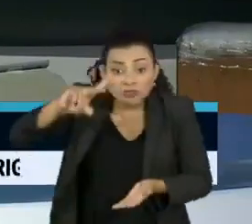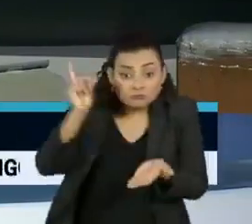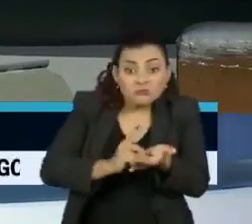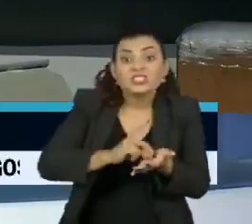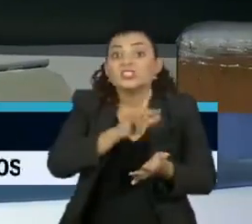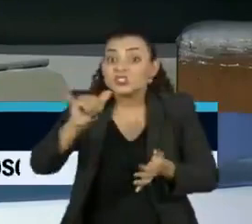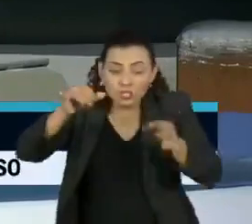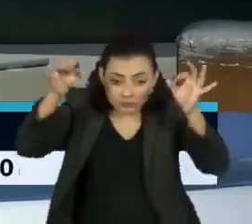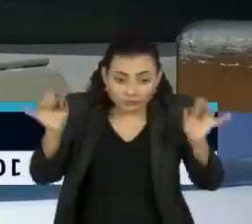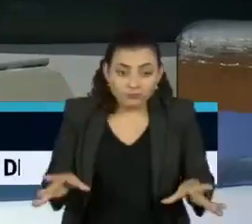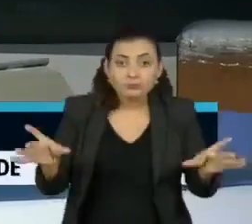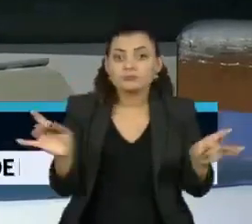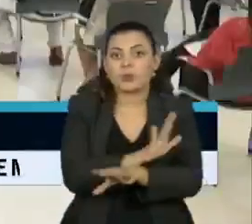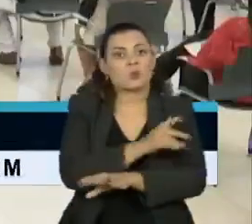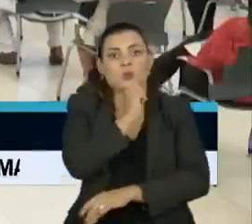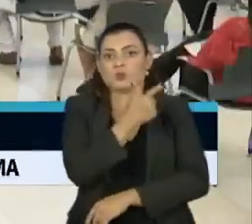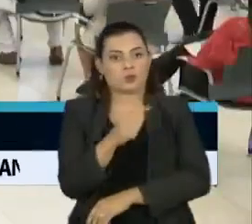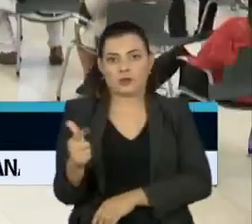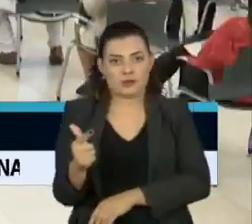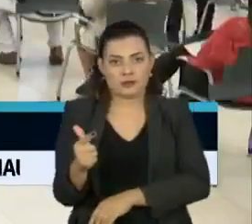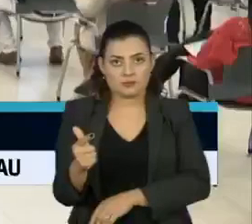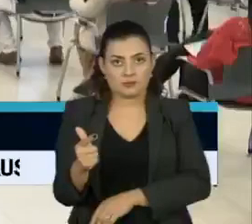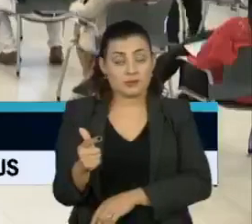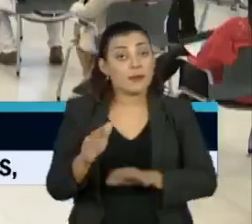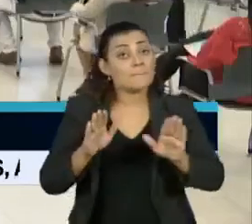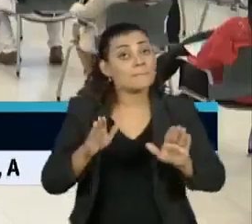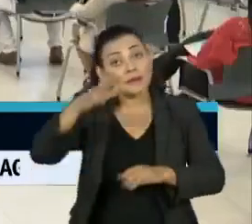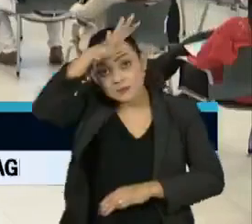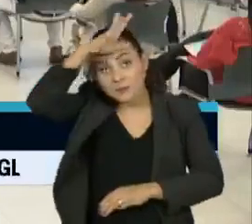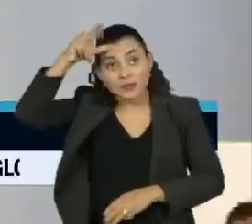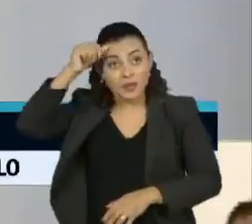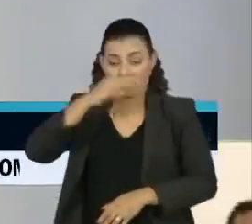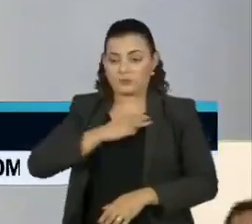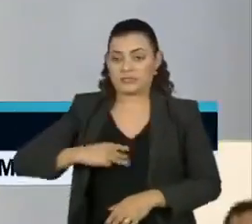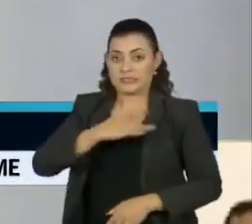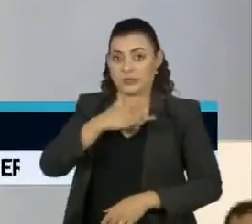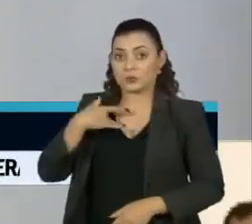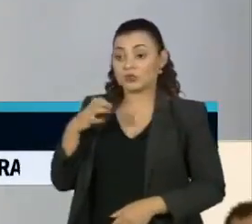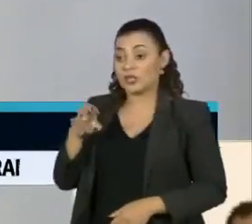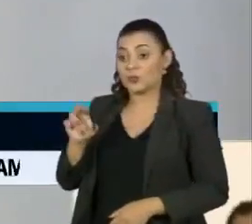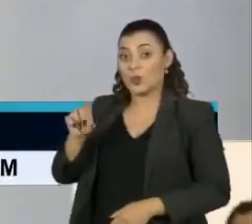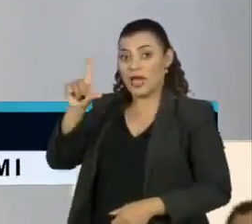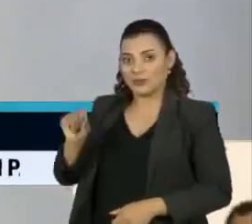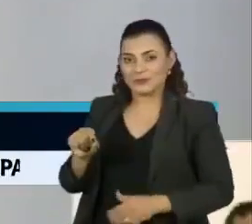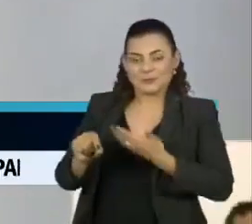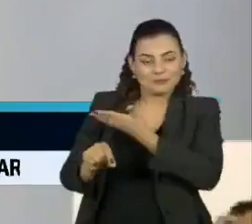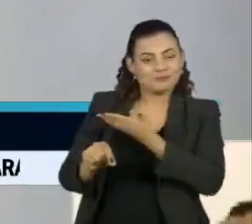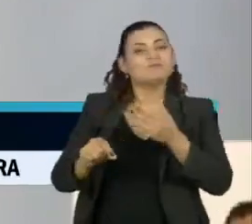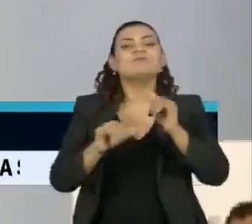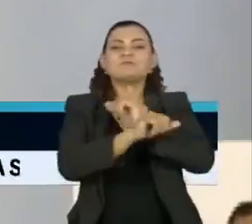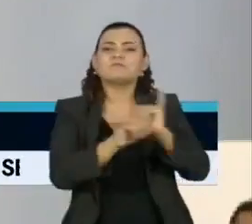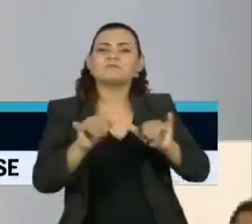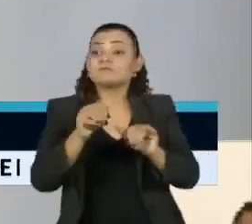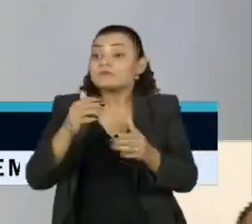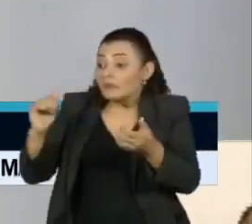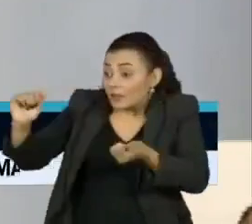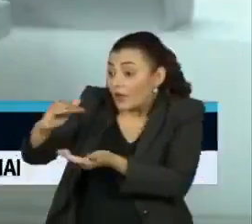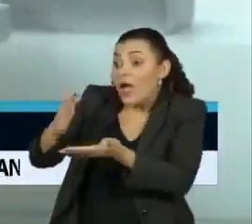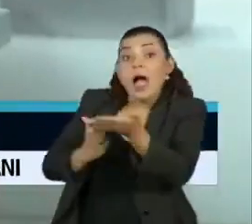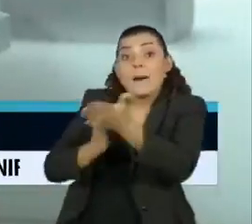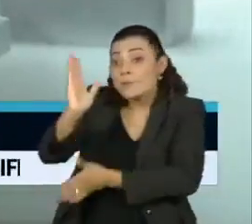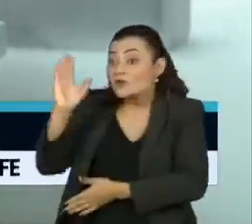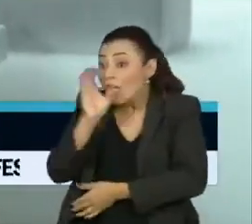definida para começar. Em Manaus, o ministro da Saúde, Eduardo Pazuello, disse que assim que o uso emergencial for